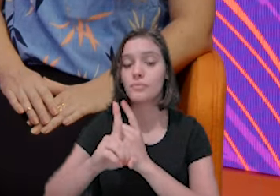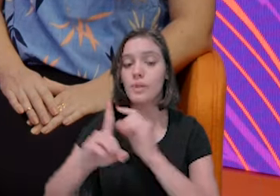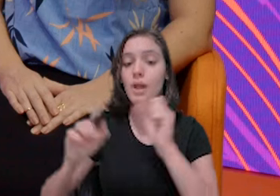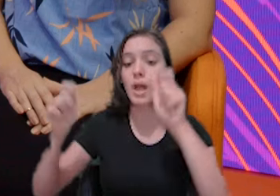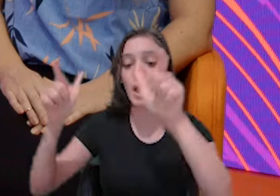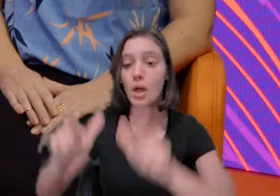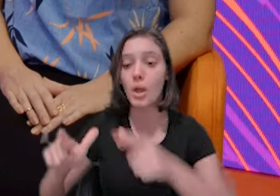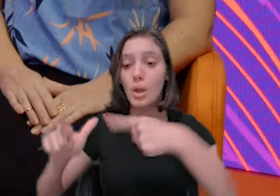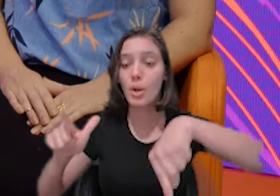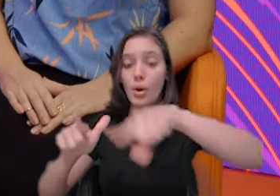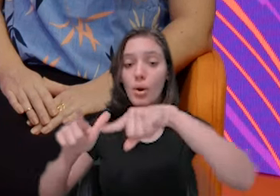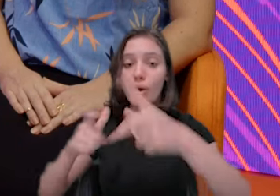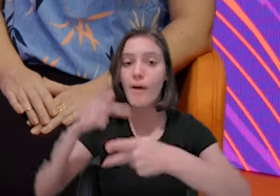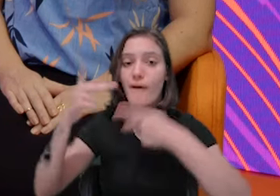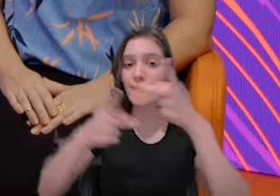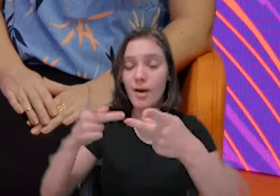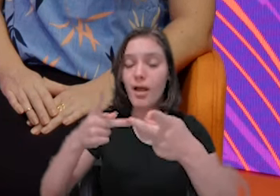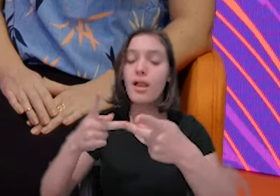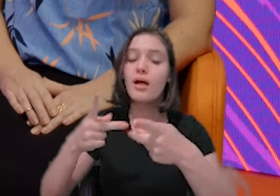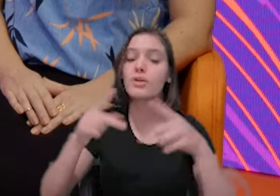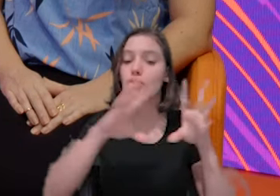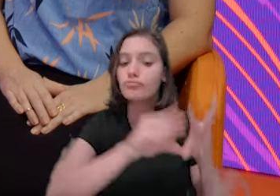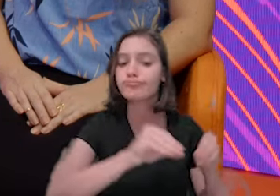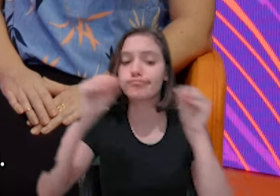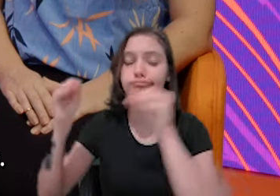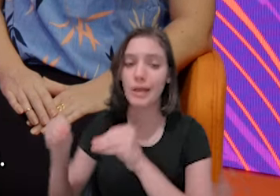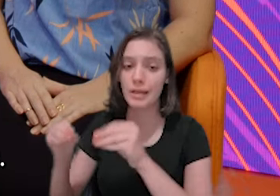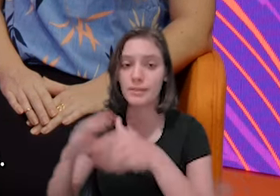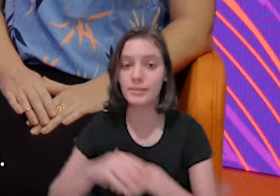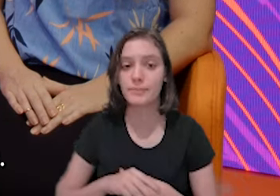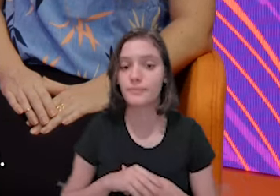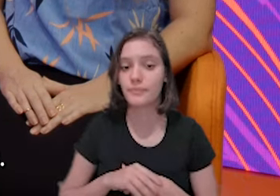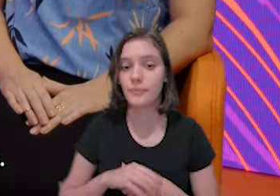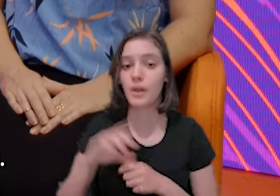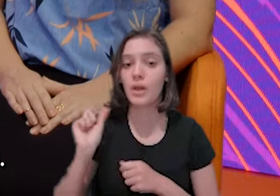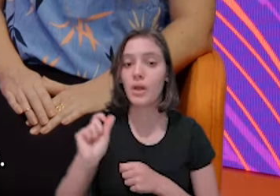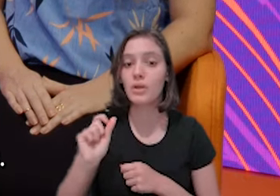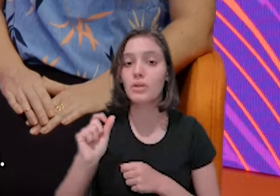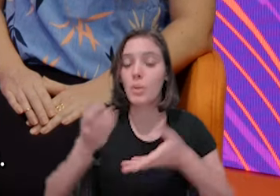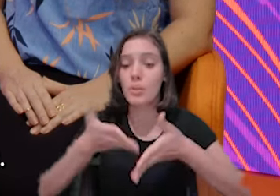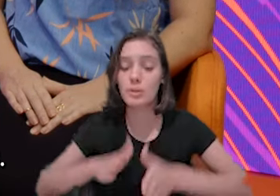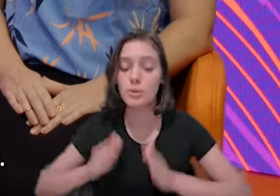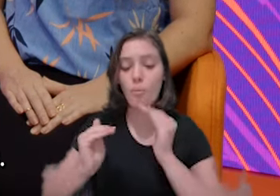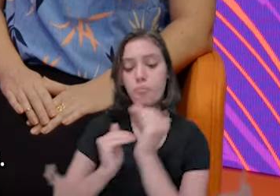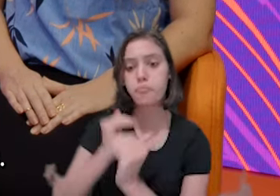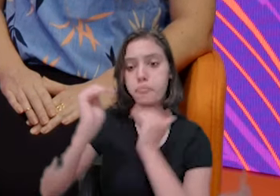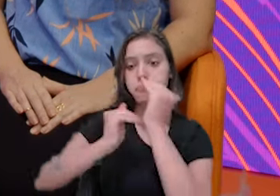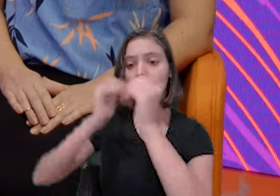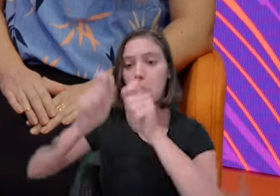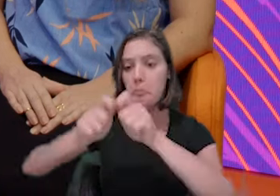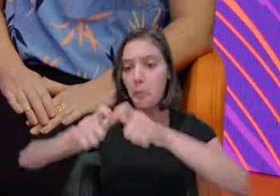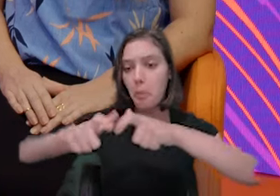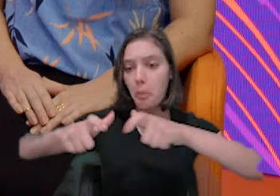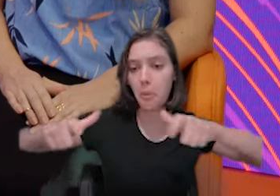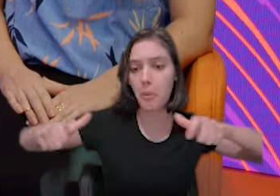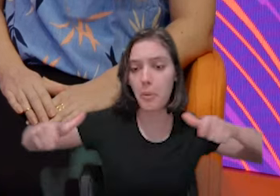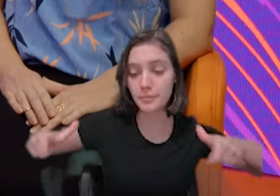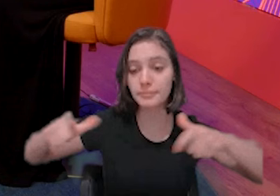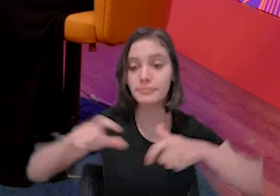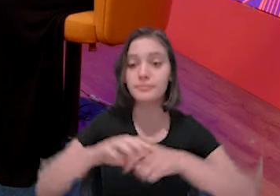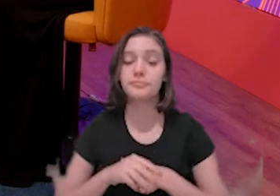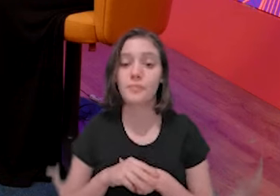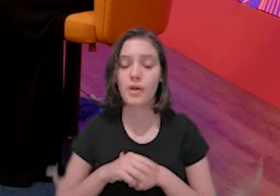intuito, aos poucos começou crescendo, foi se adaptando para as necessidades deles. E quais são os